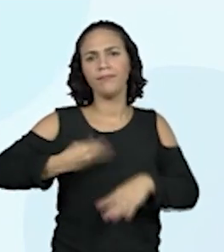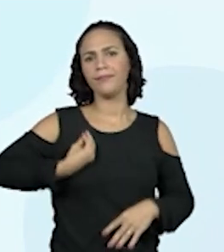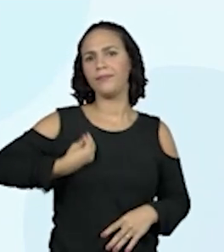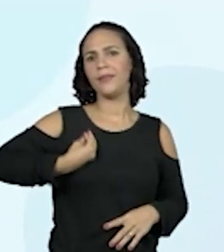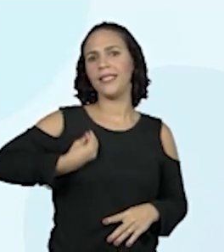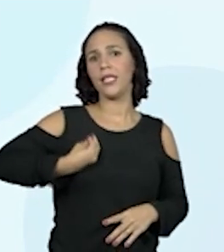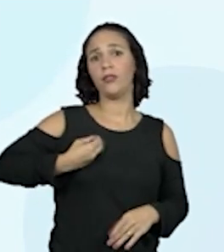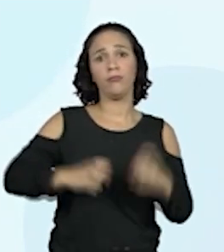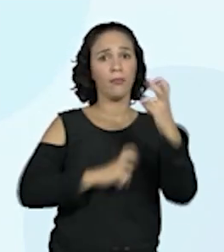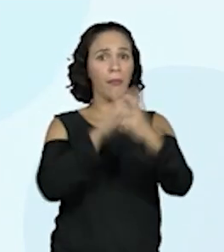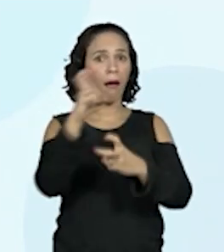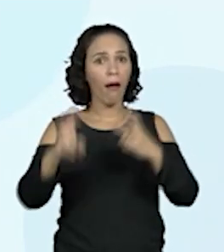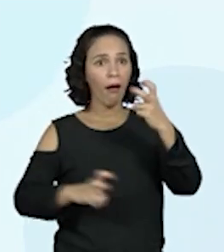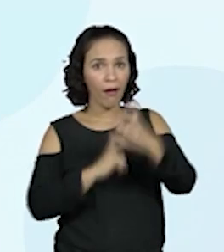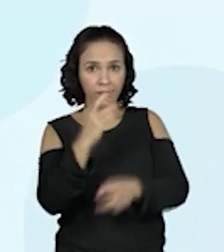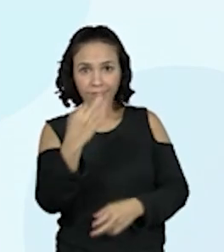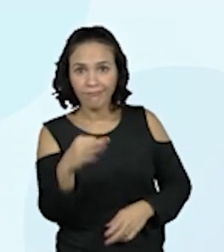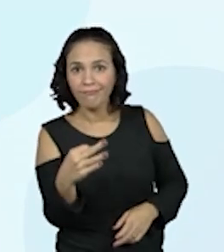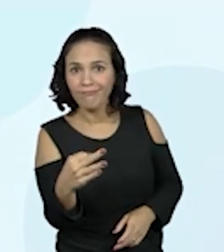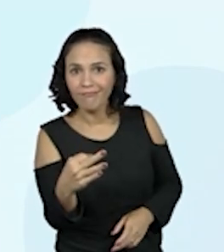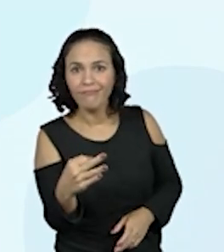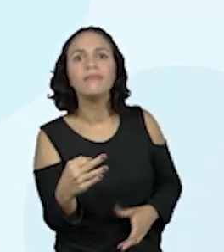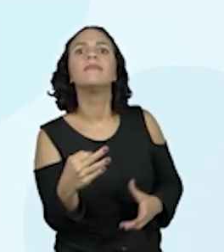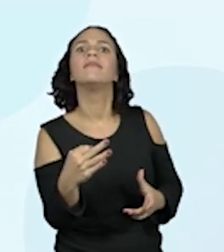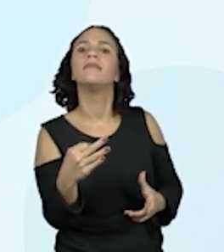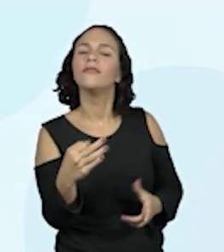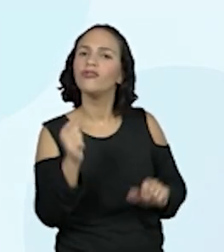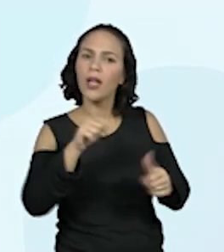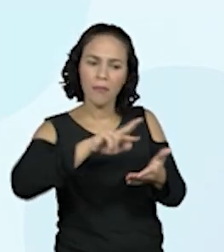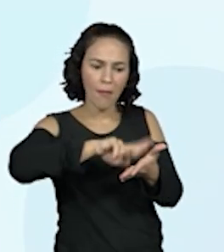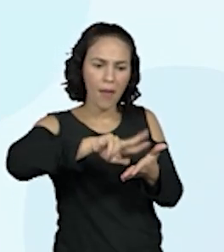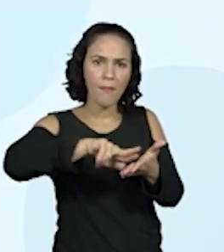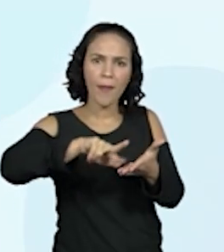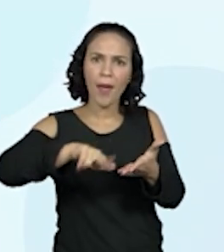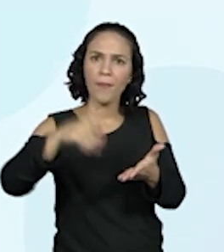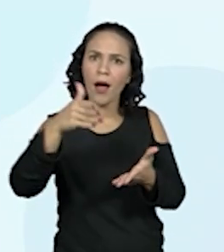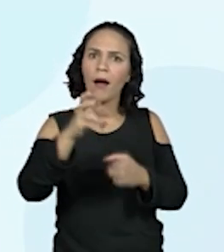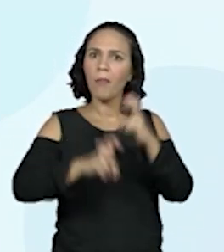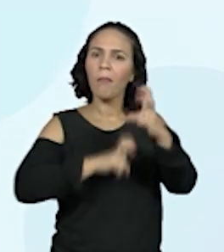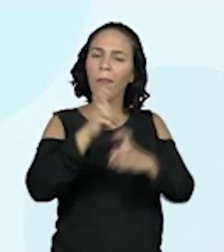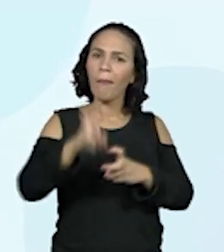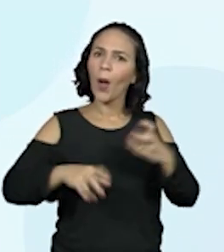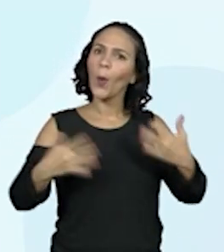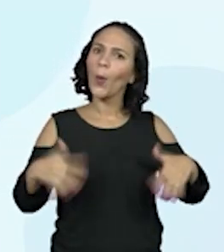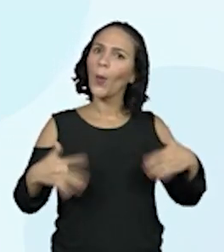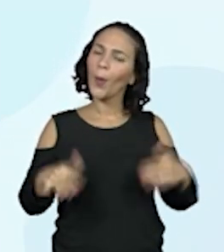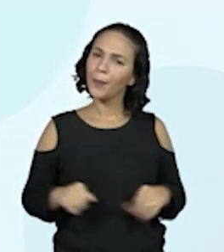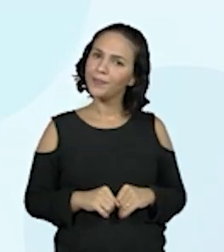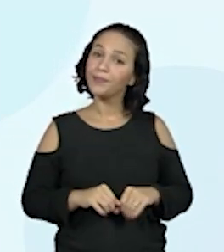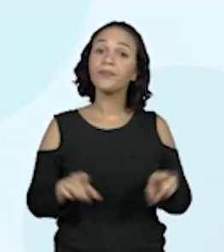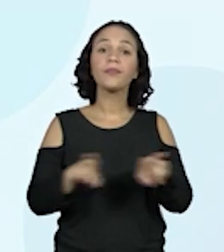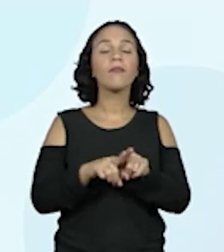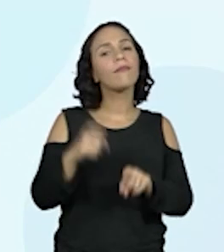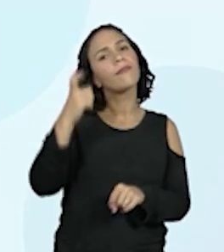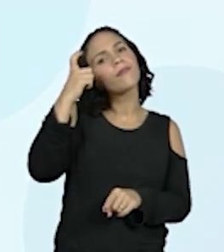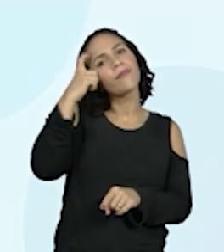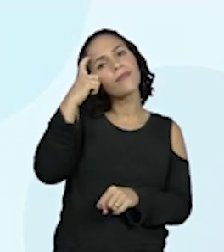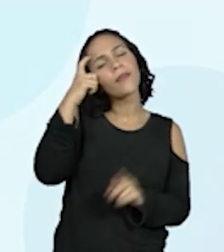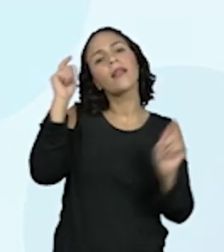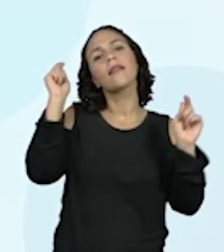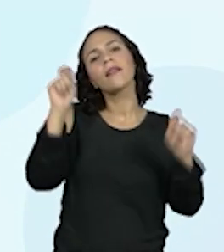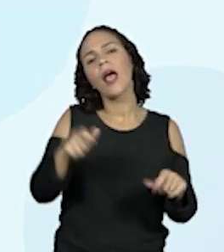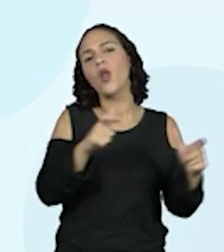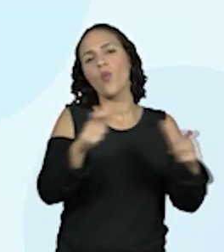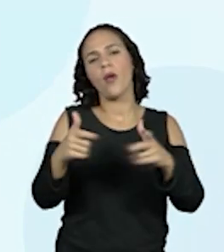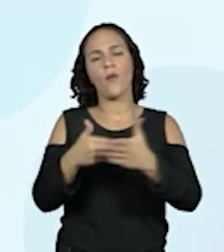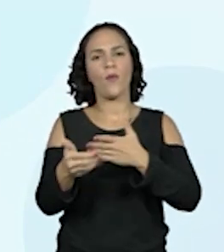nos Parques de Diversões, né, Pro? E muita coisa deu pra fazer aí dentro deste parque, não é? E pensando que pode ser em qualquer lugar, porque